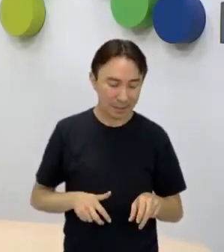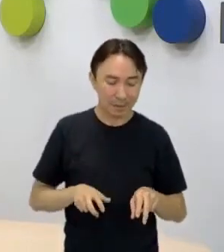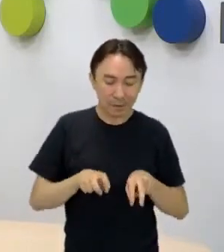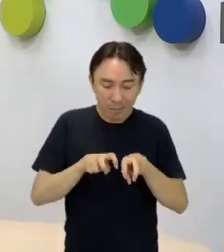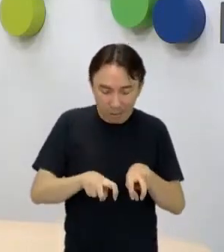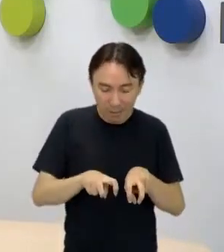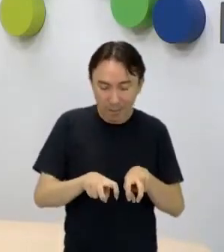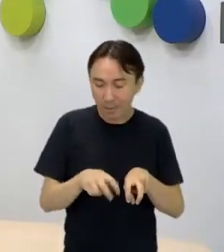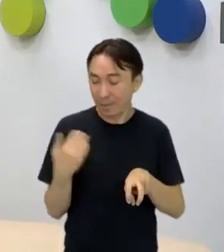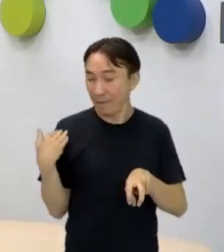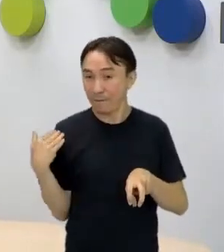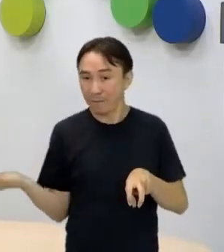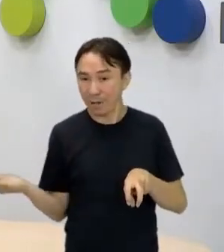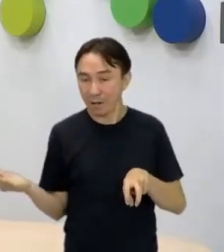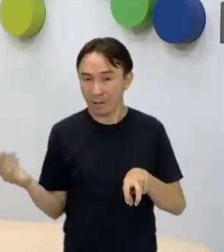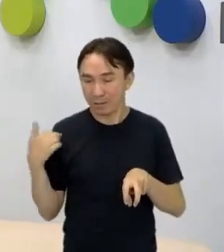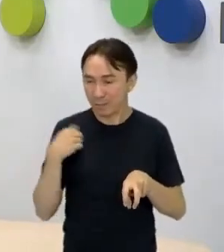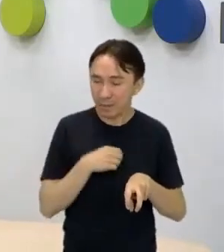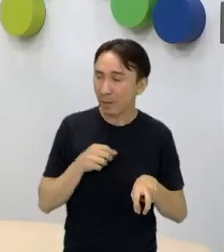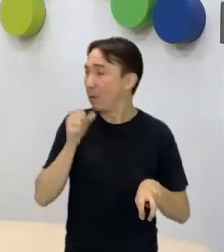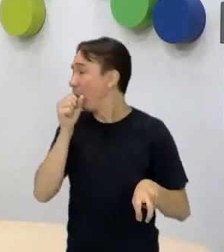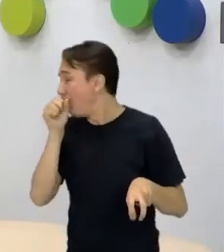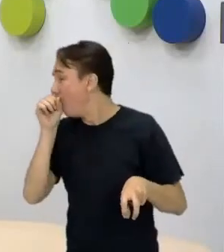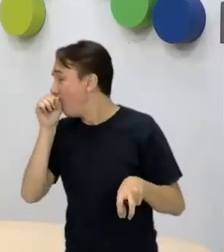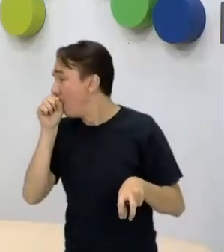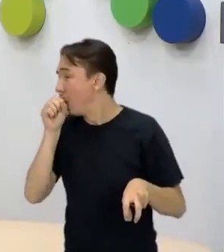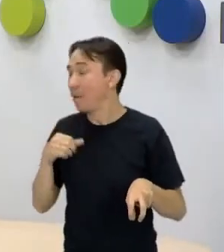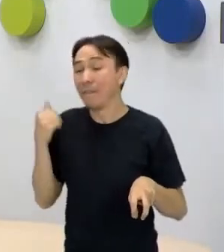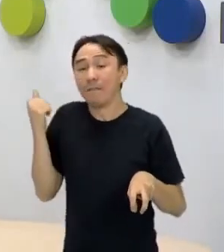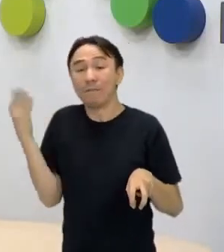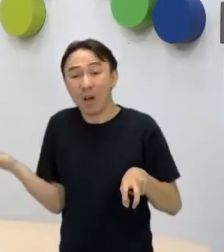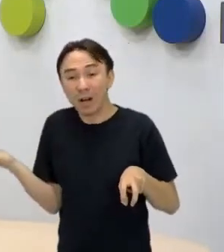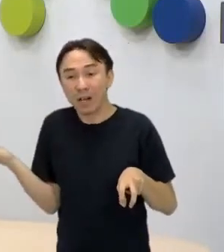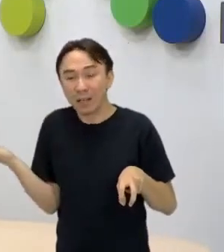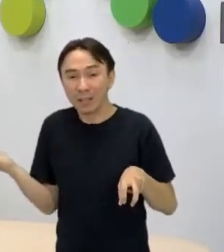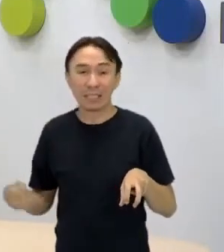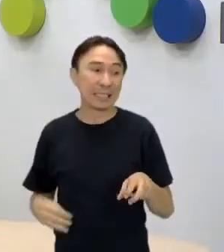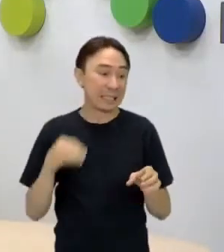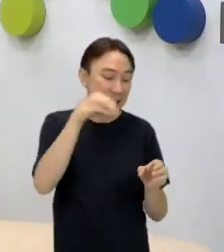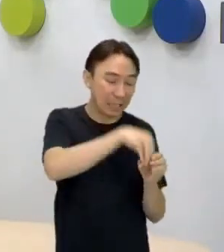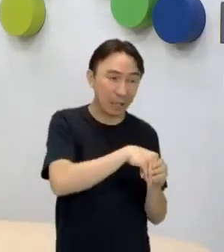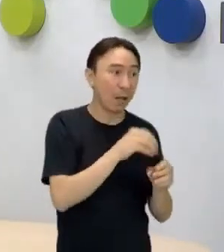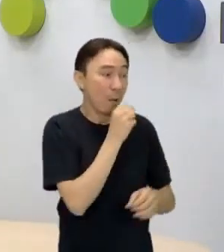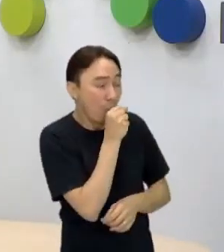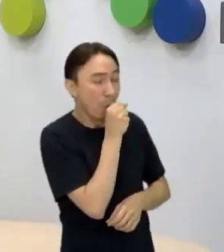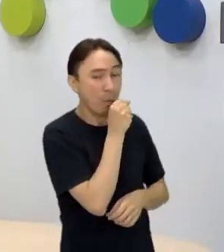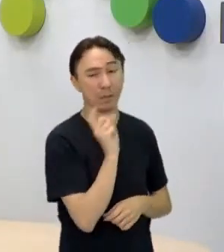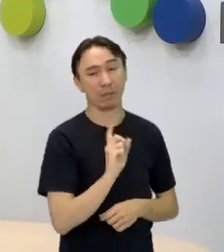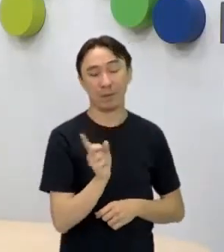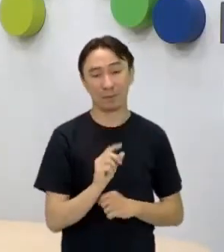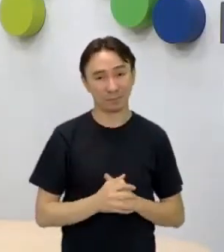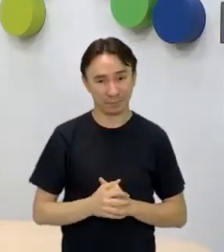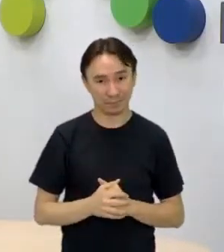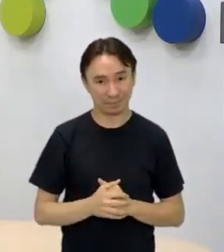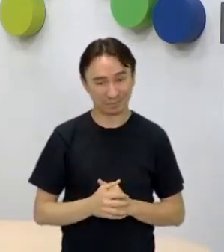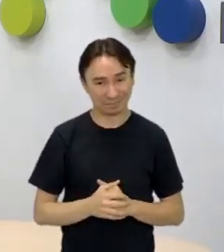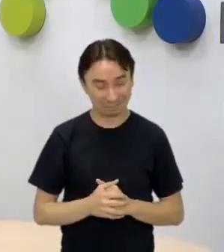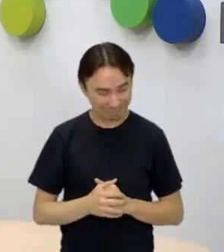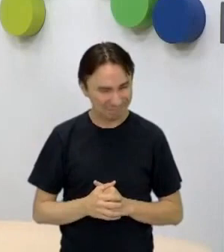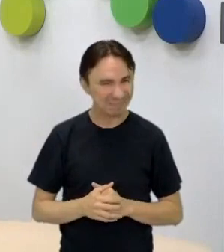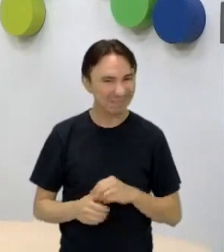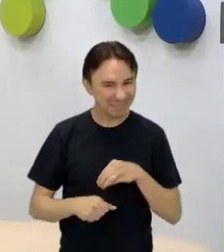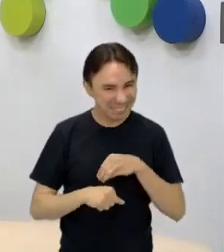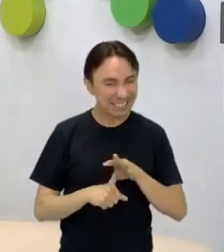tussa para fora, não tussa para dentro do bonde, né? Olha só como ele já está dando várias dicas aqui do que é bonde para vocês. E aí a gente tem na